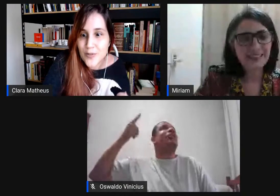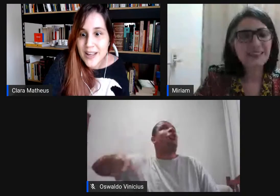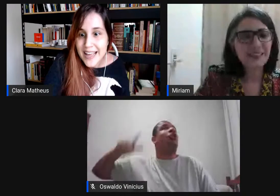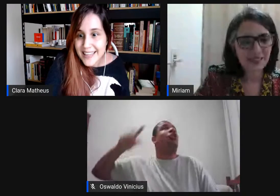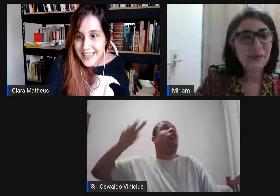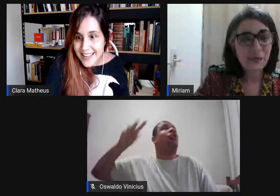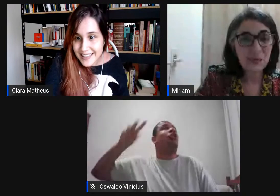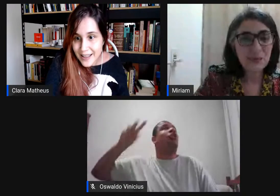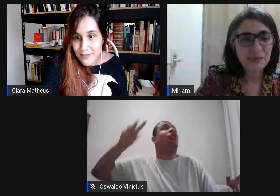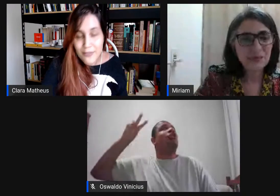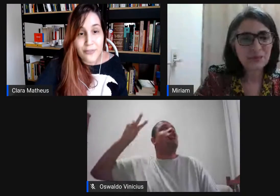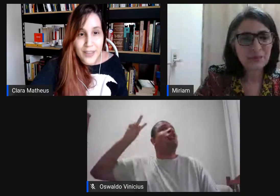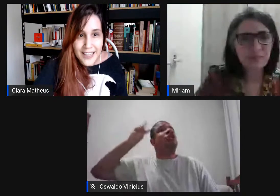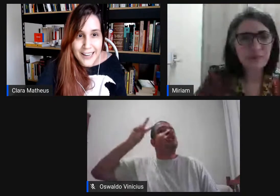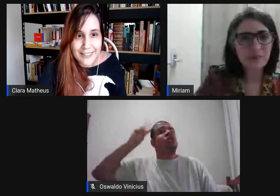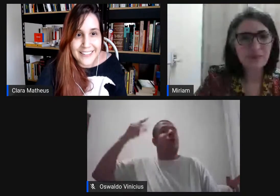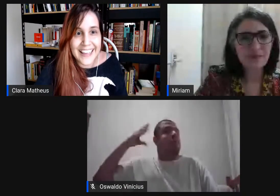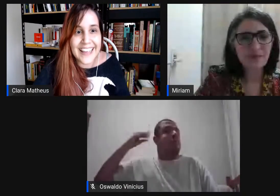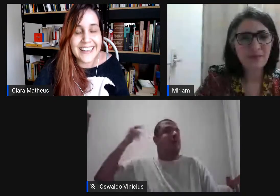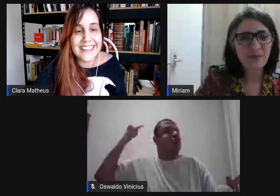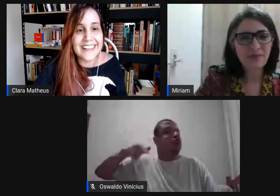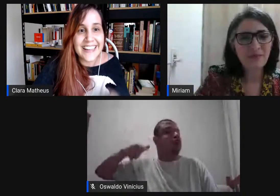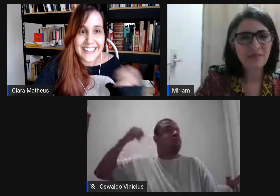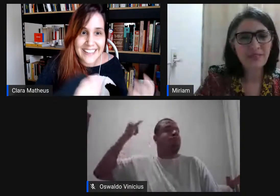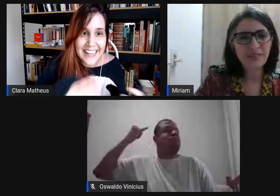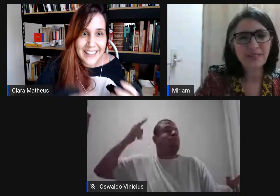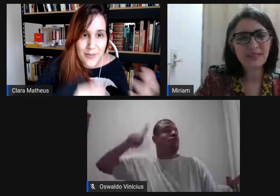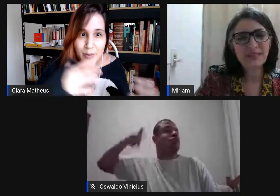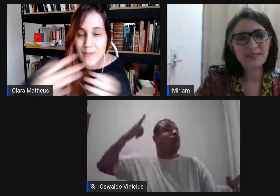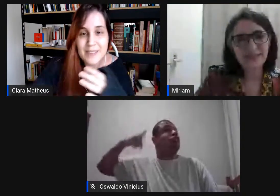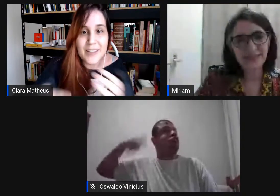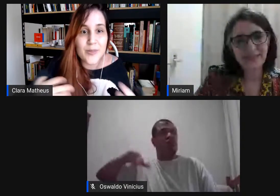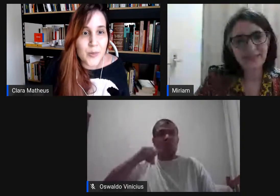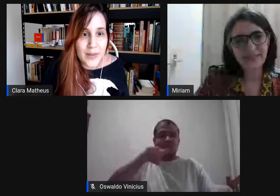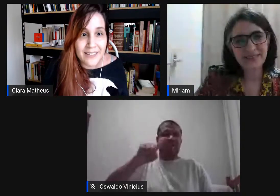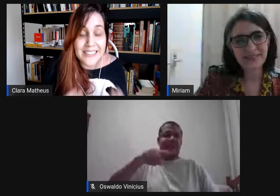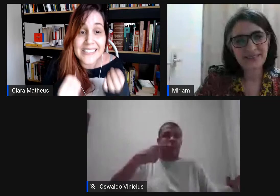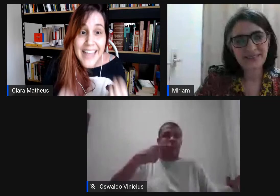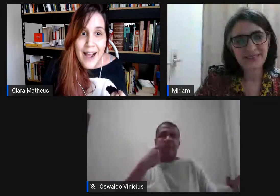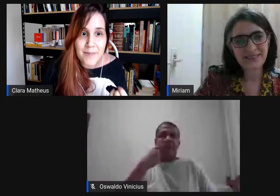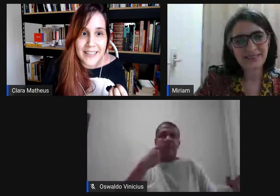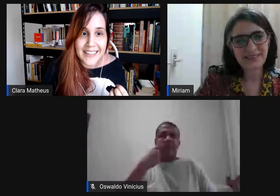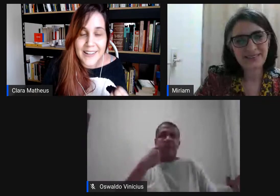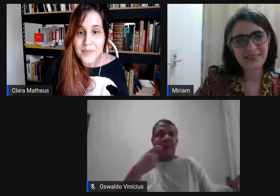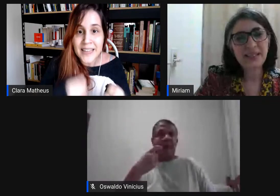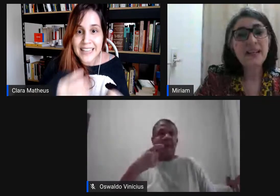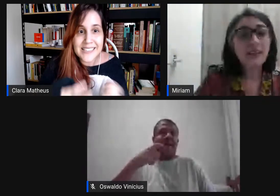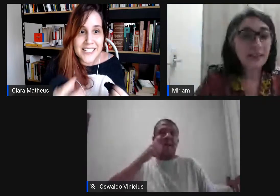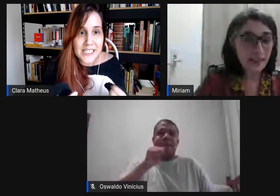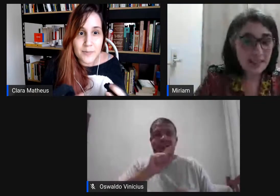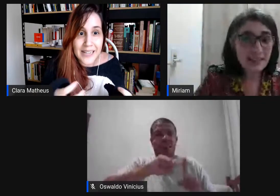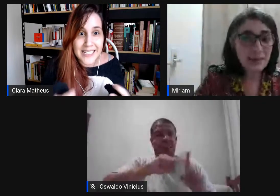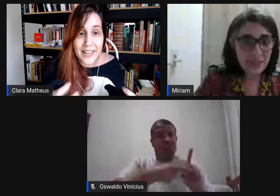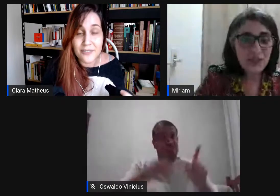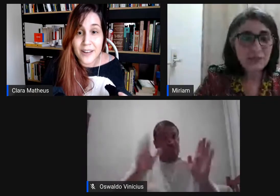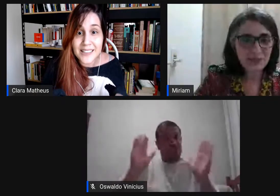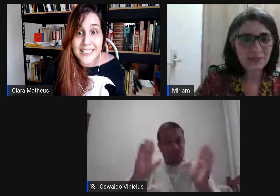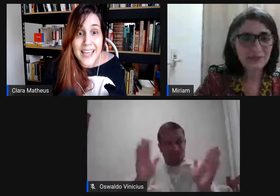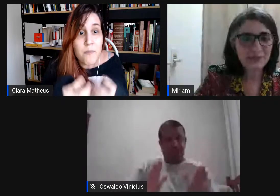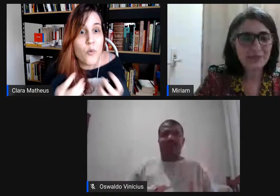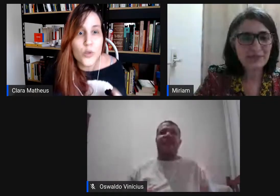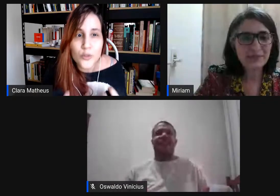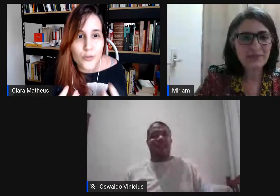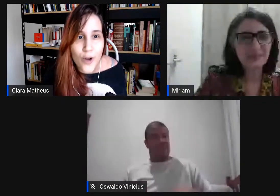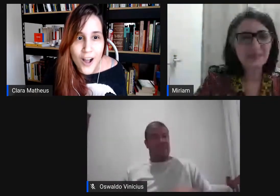filme de novo quem já teve filho quem já teve mesmo que seja um sobrinho sabe que existe esse prazer na